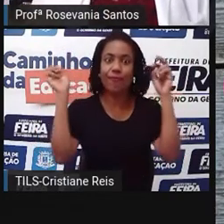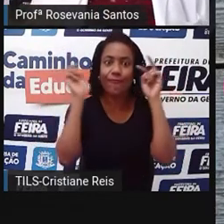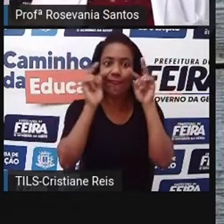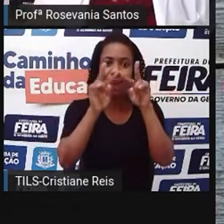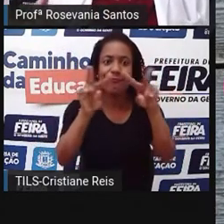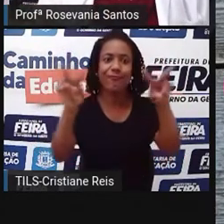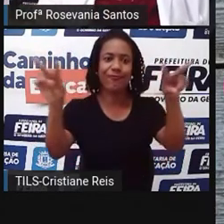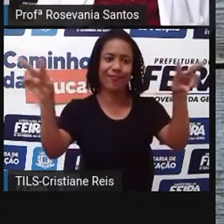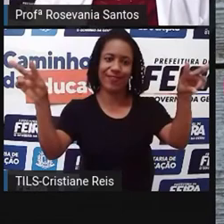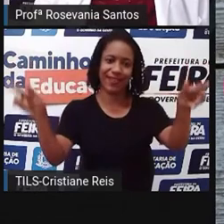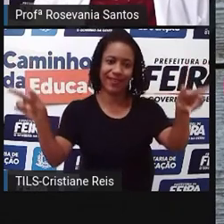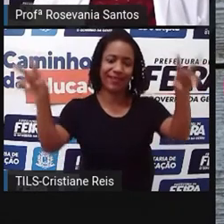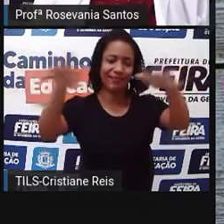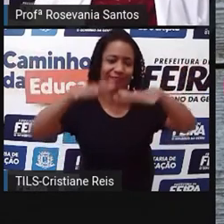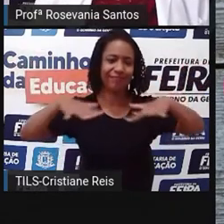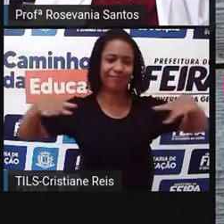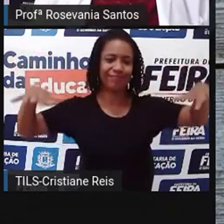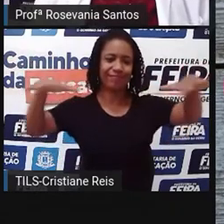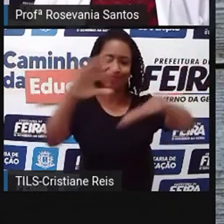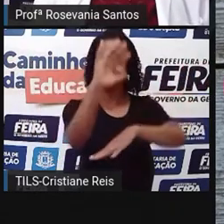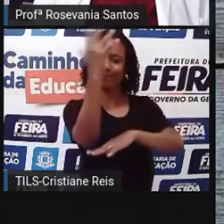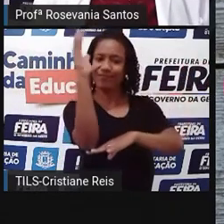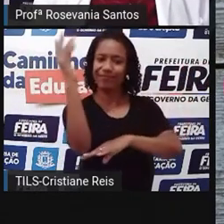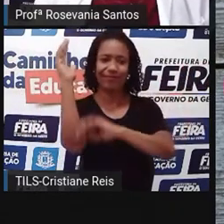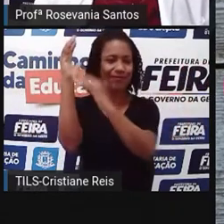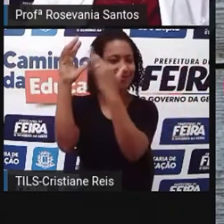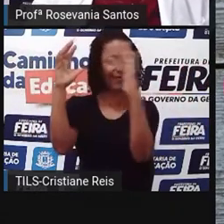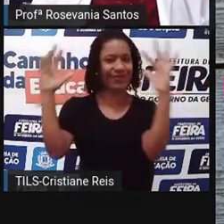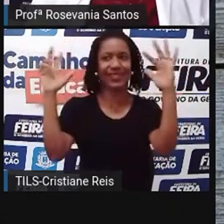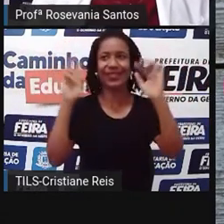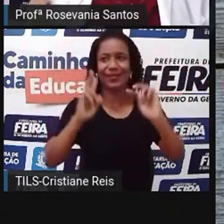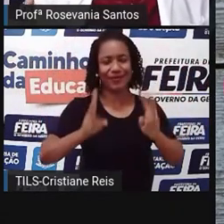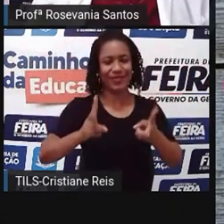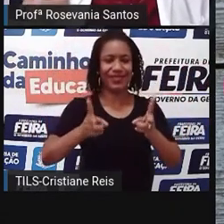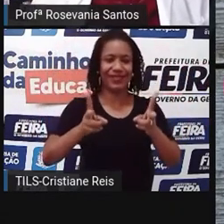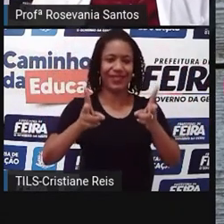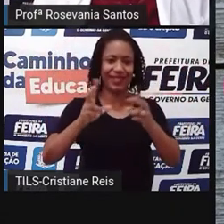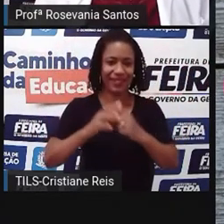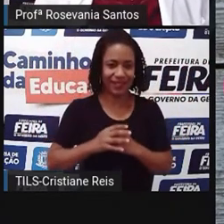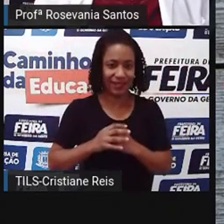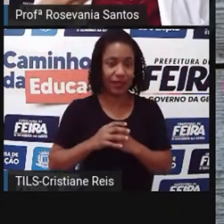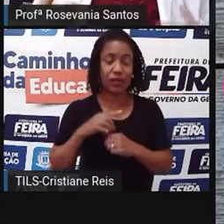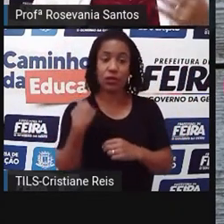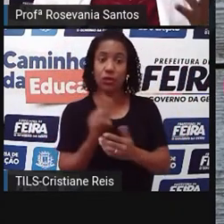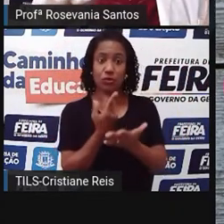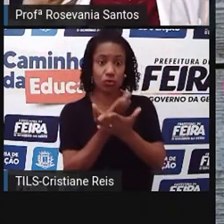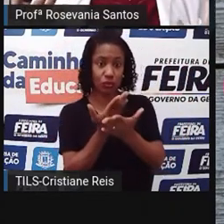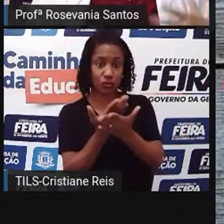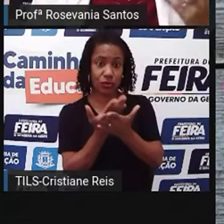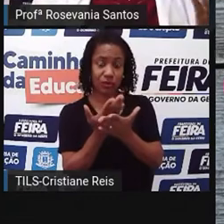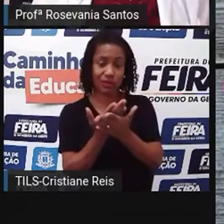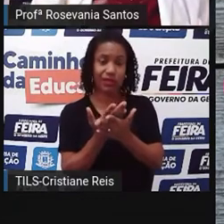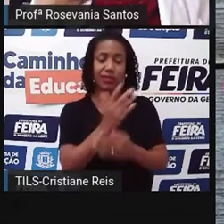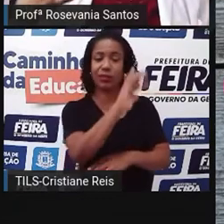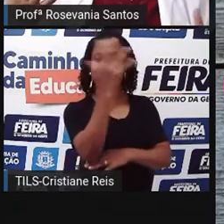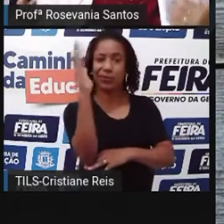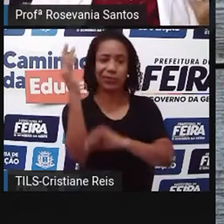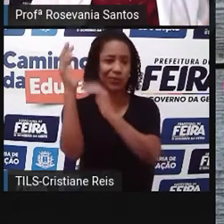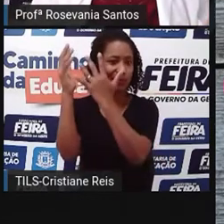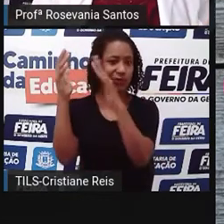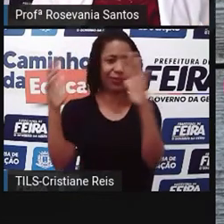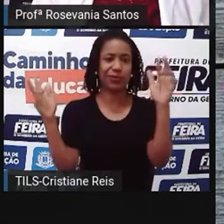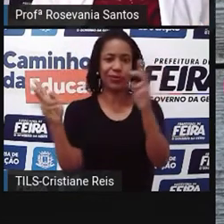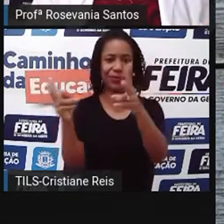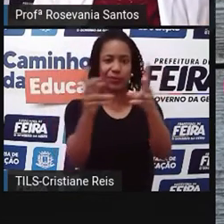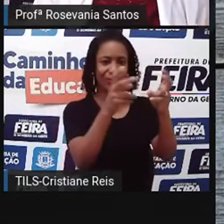vegetação preservada naquele espaço. É claro que quando a gente estuda a paisagem, você vai usar todos os sentidos, você vai